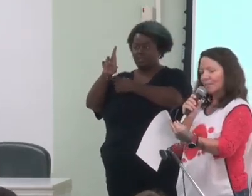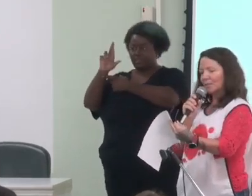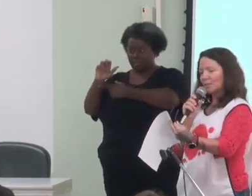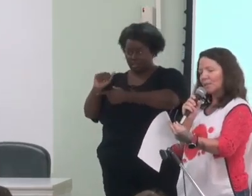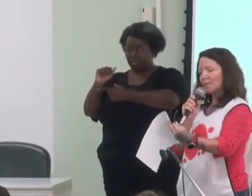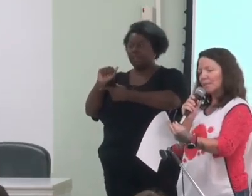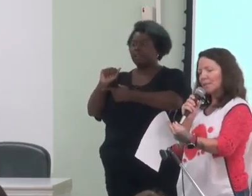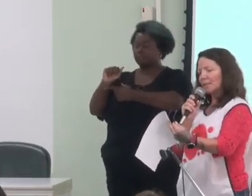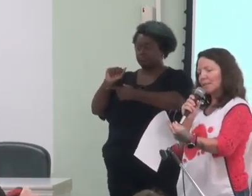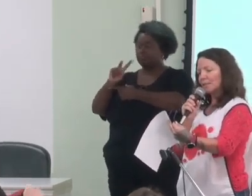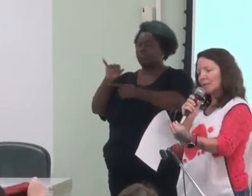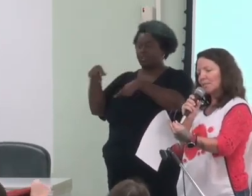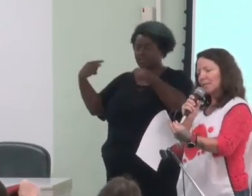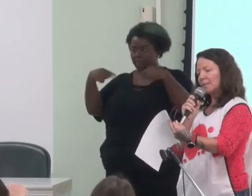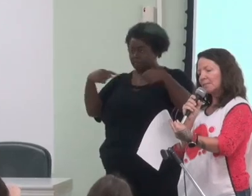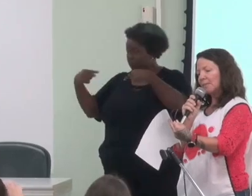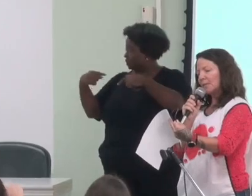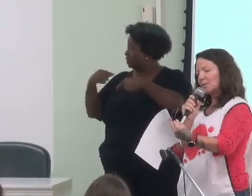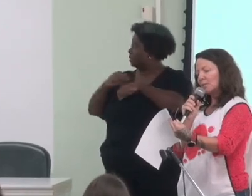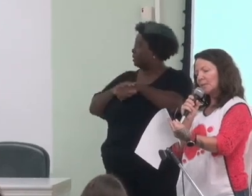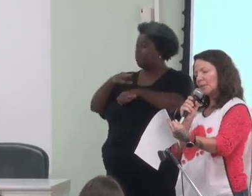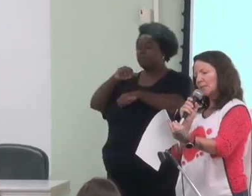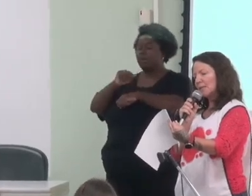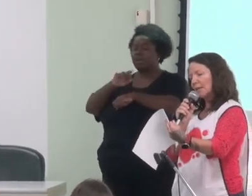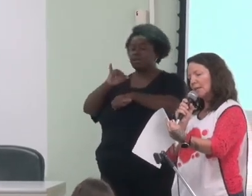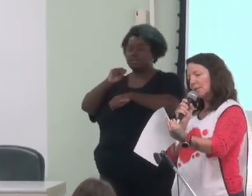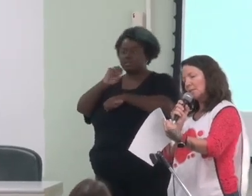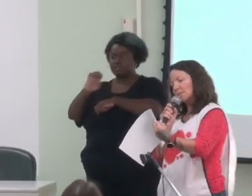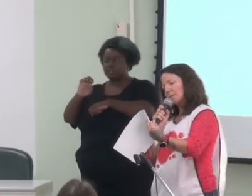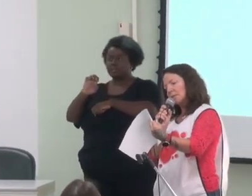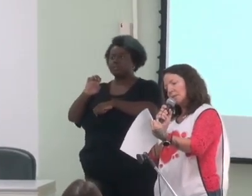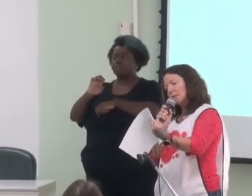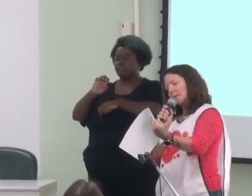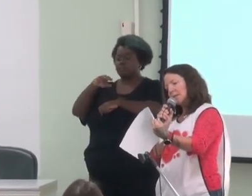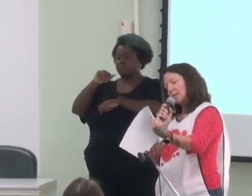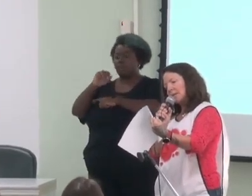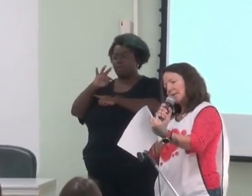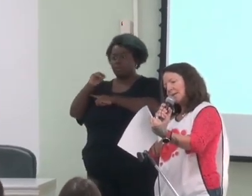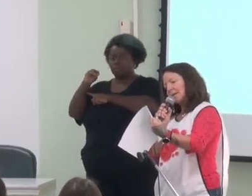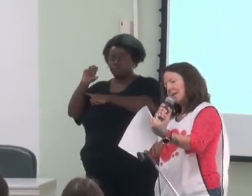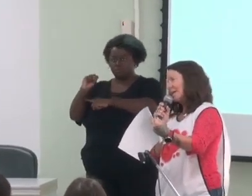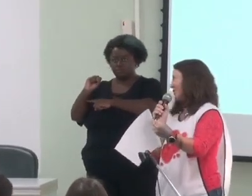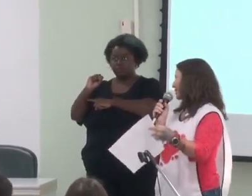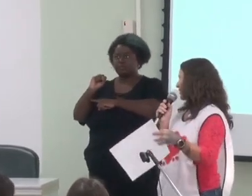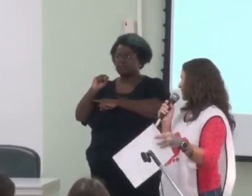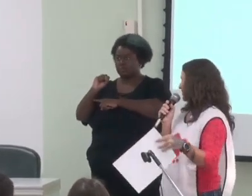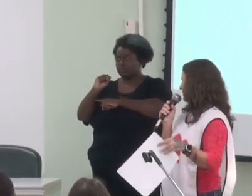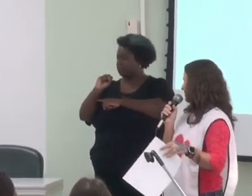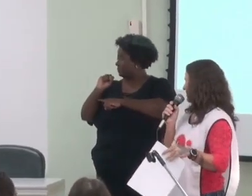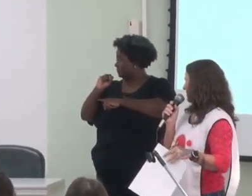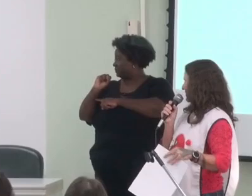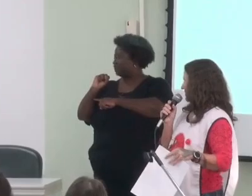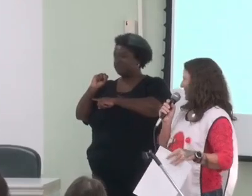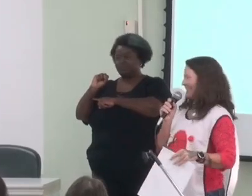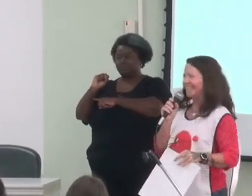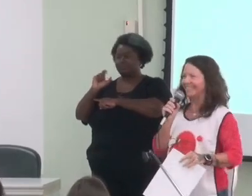debatedoras, e a senhora Marise Matos Deulaglio Ratinier.